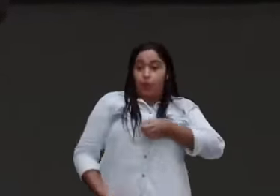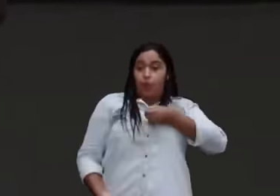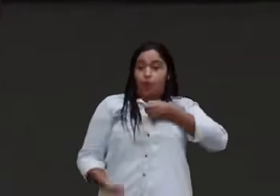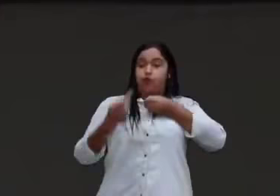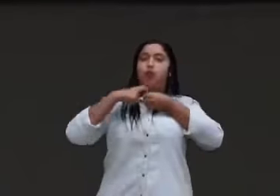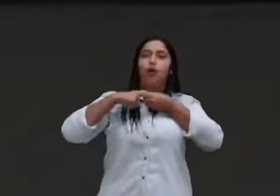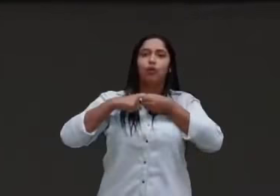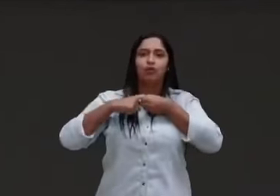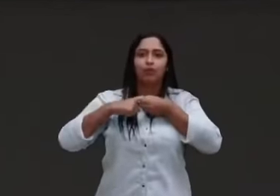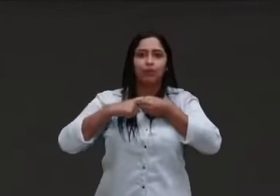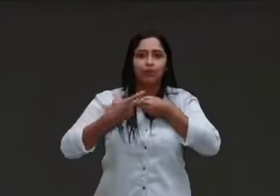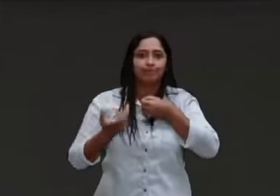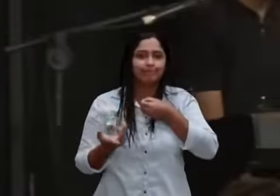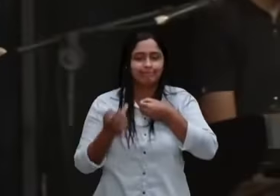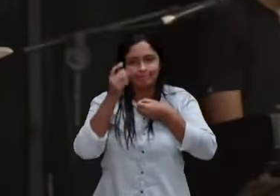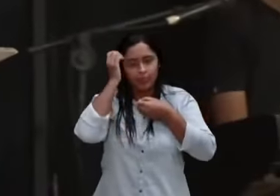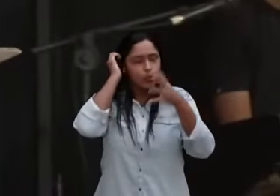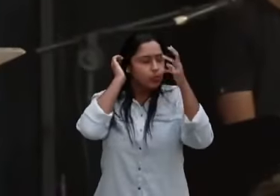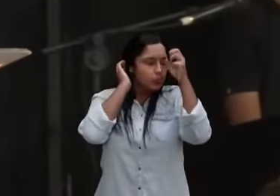consegue dormir,